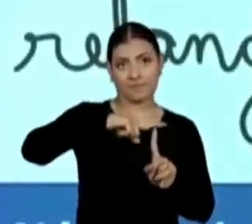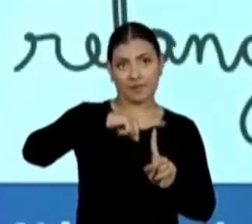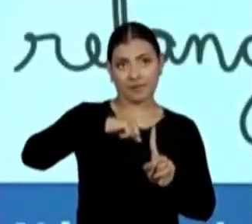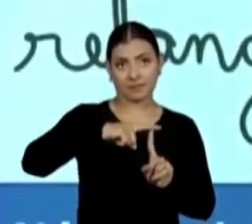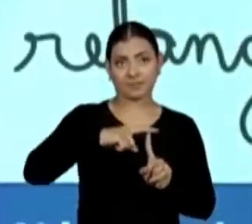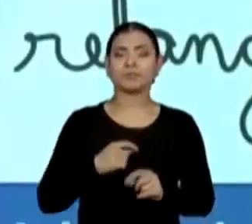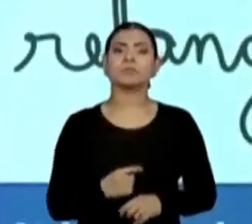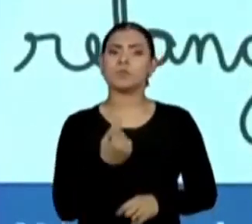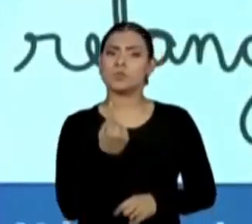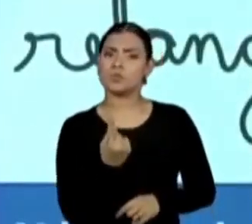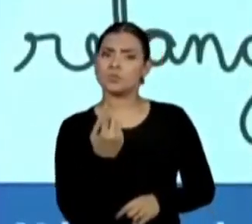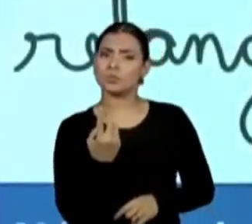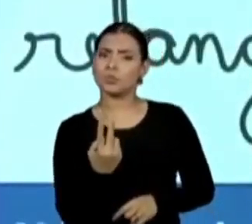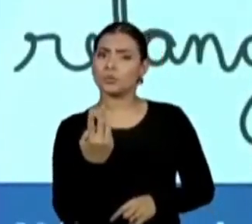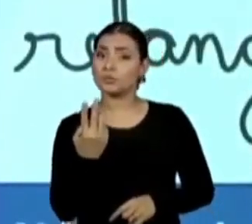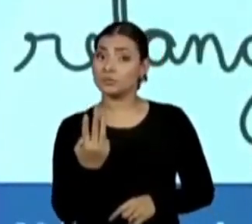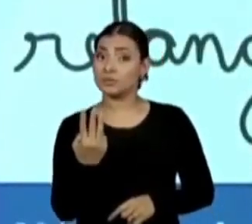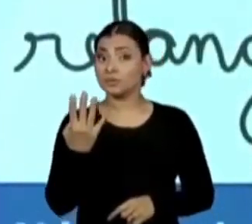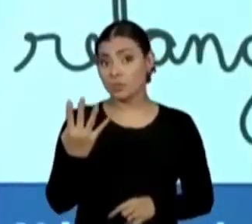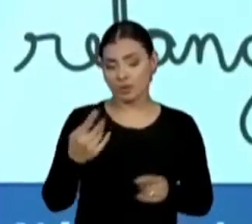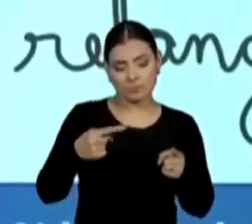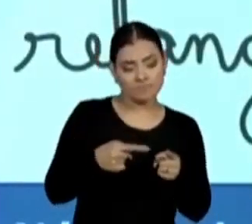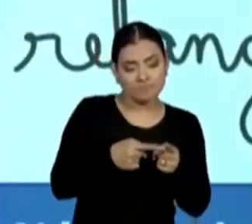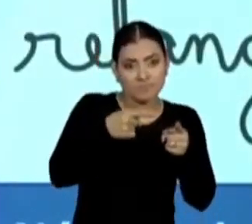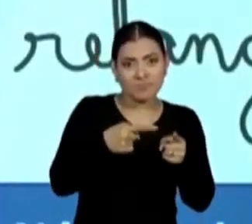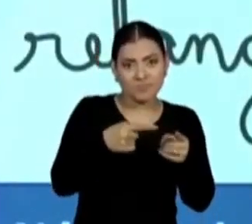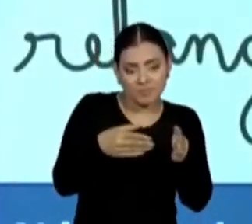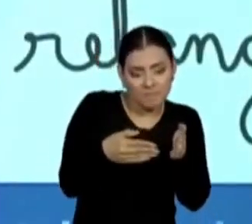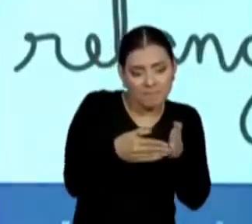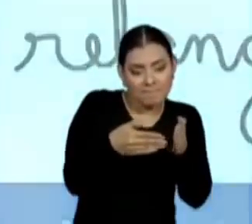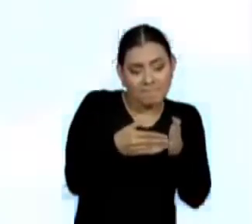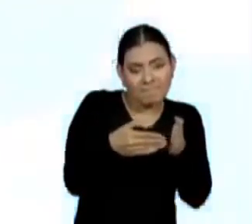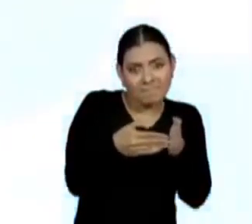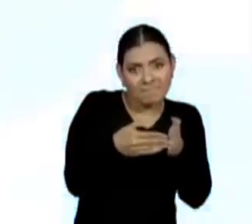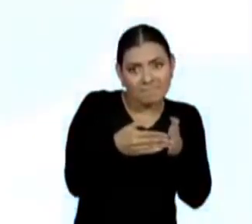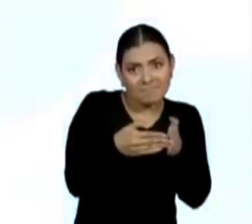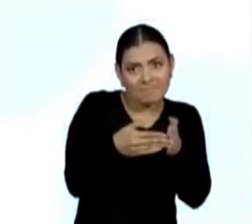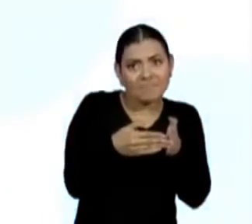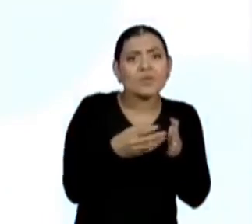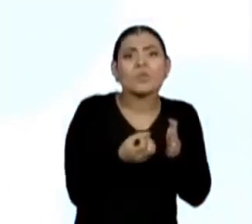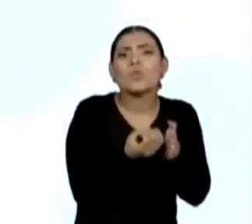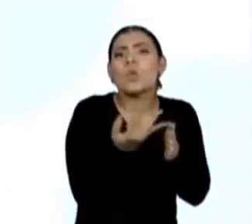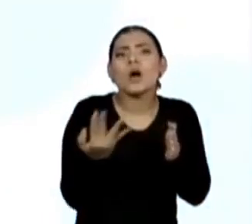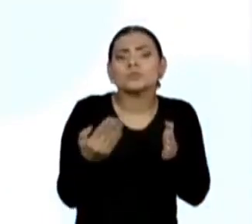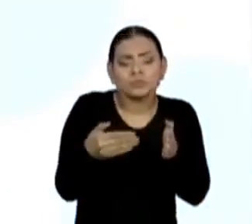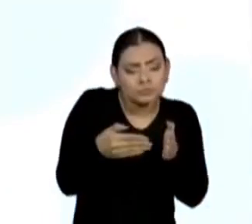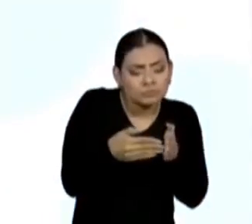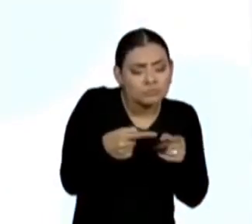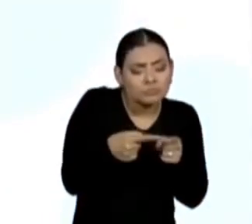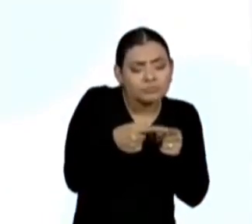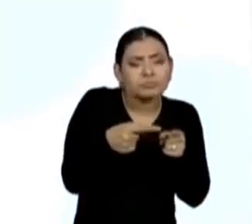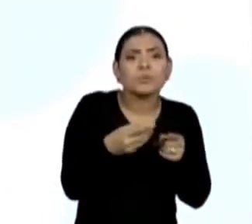dois, três, quatro, então, o número de vértices do quadrado,